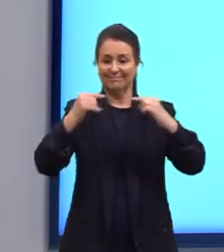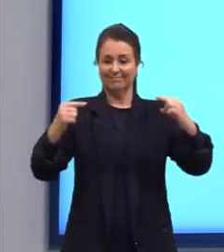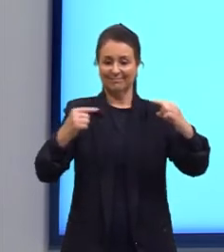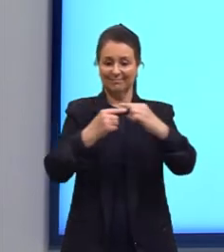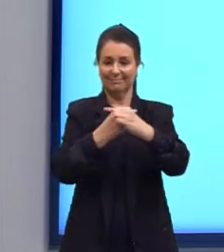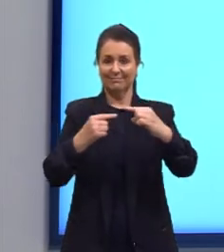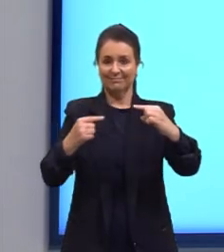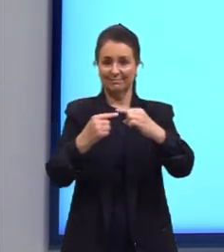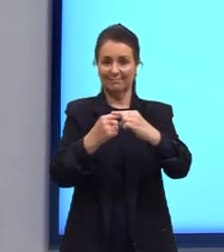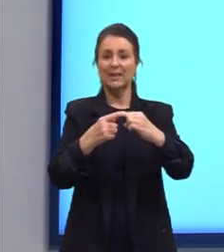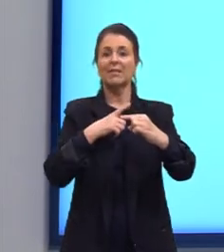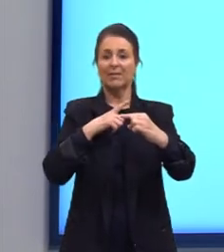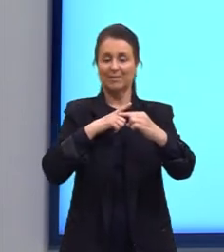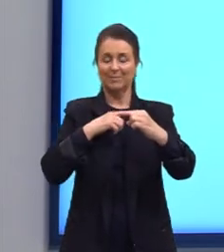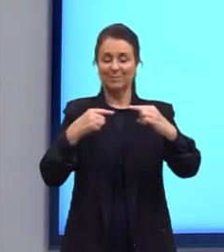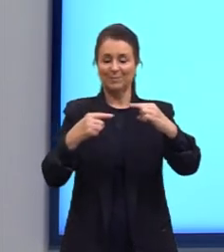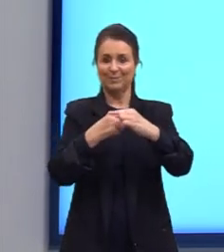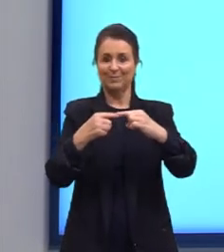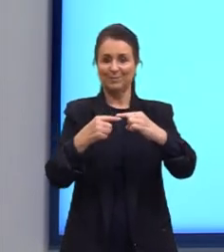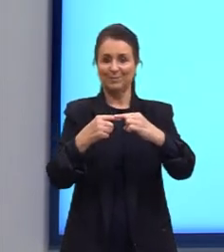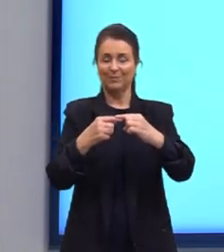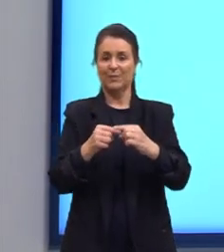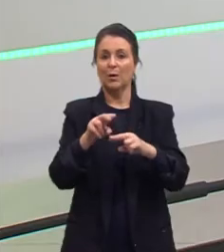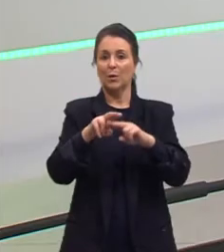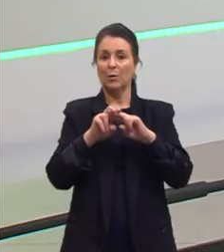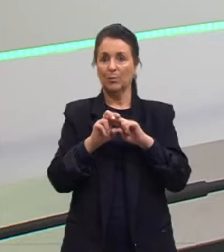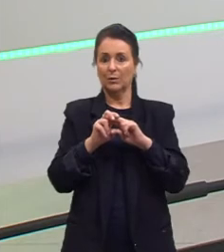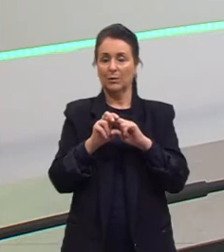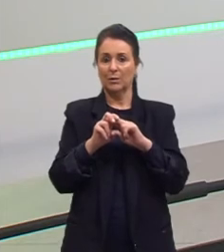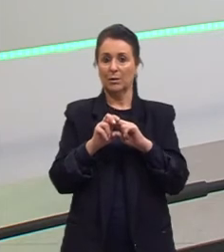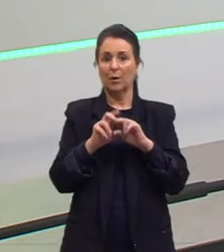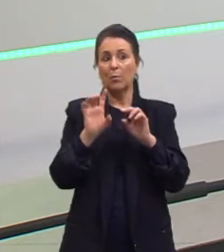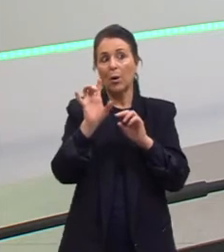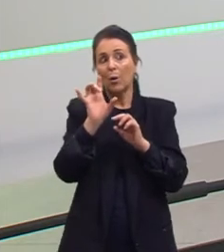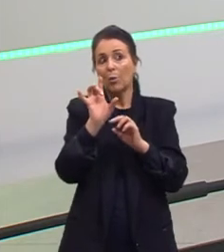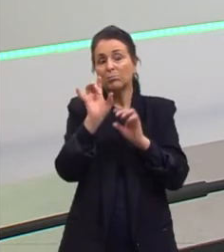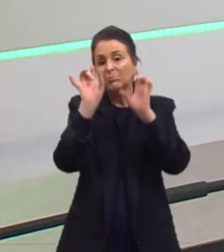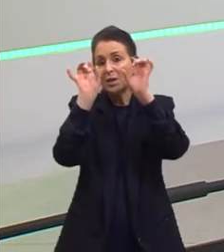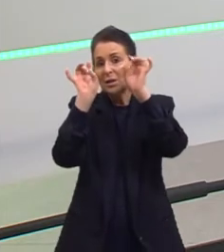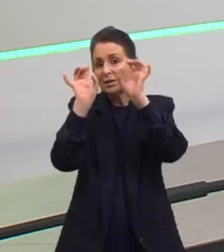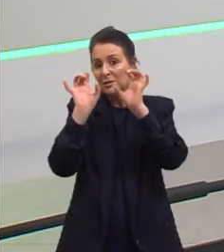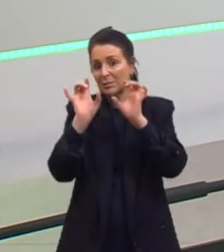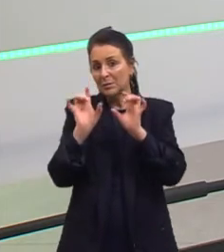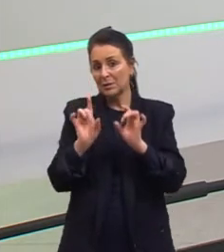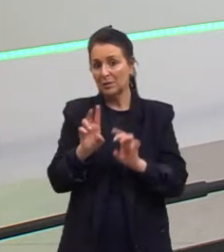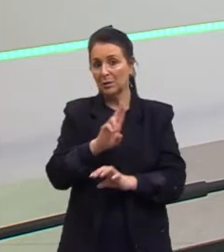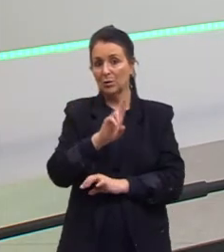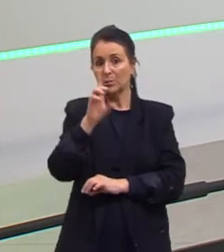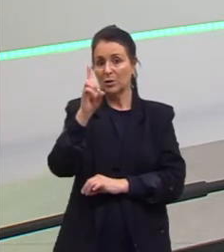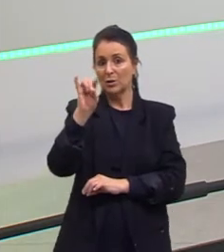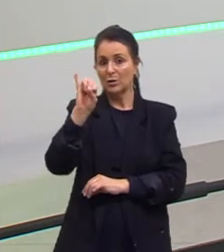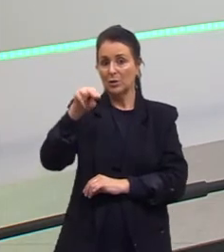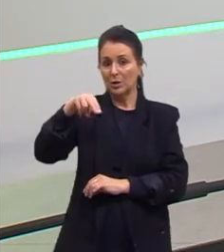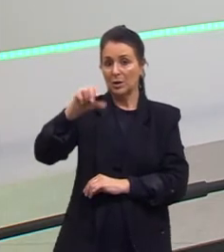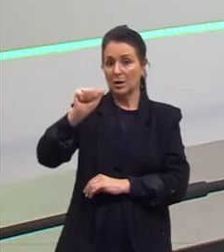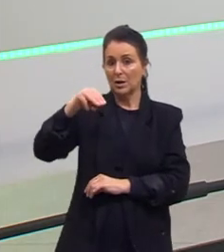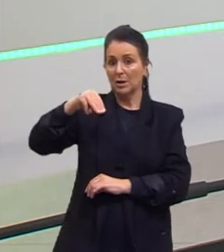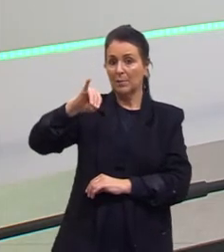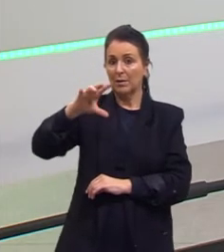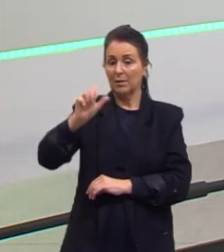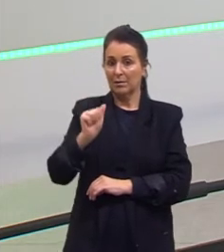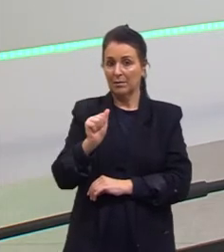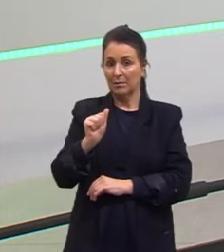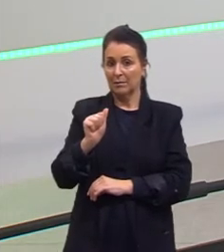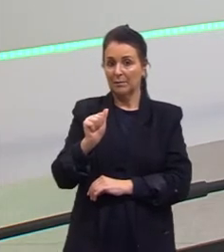Vai existir um equilíbrio entre eles. Então é um caso particular que é chamado de dinâmica, ou tautomeria.